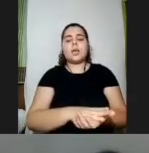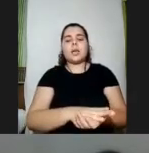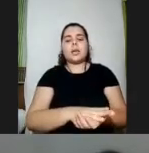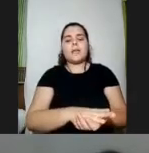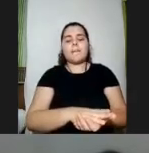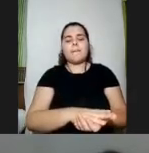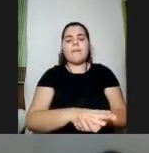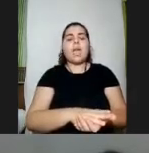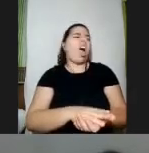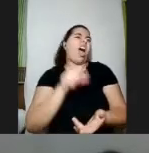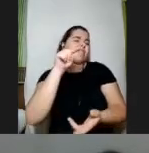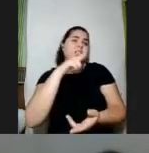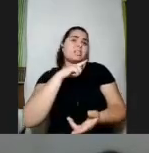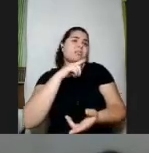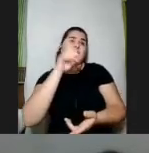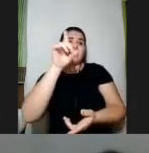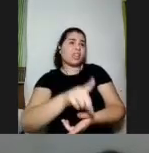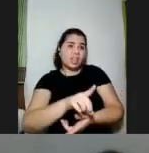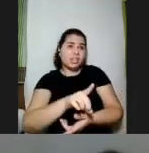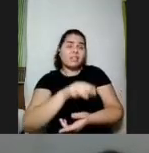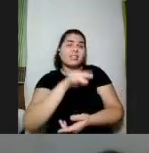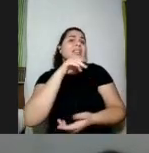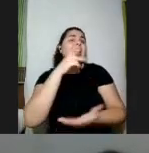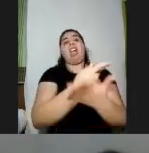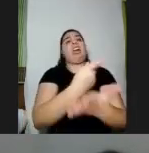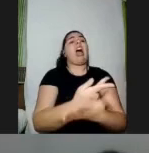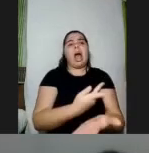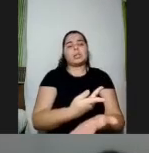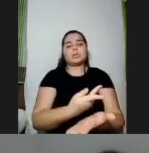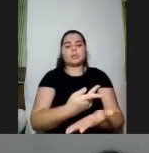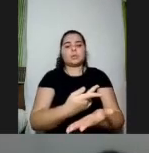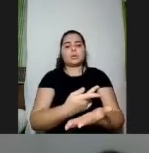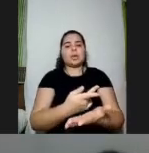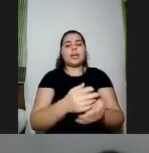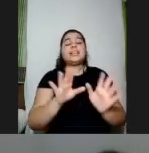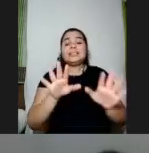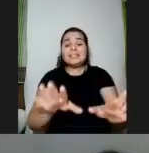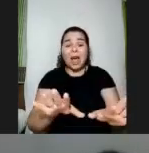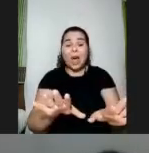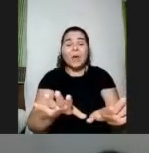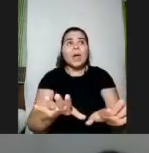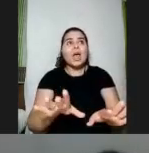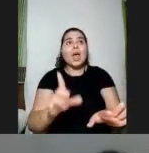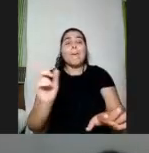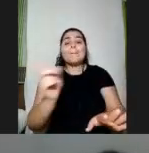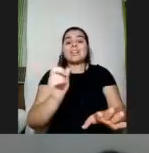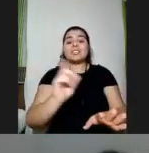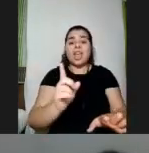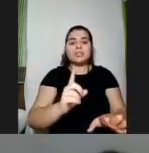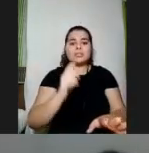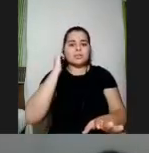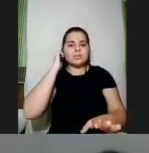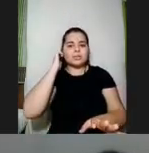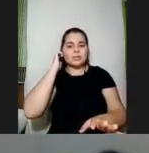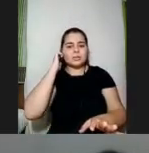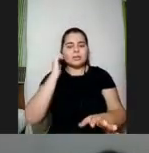você ter deficiência não é certo não é adequado ter deficiência então para a gente não ser grosseiro com você porque você